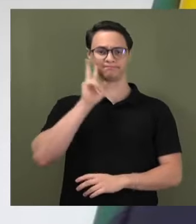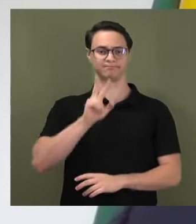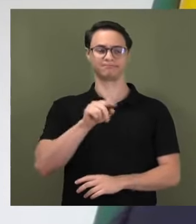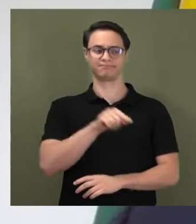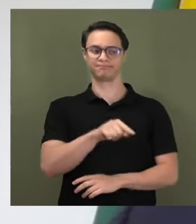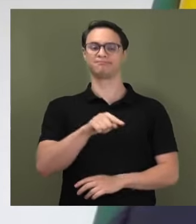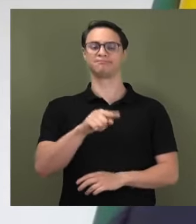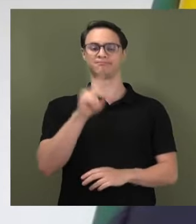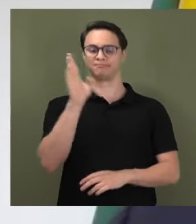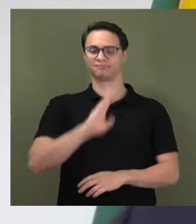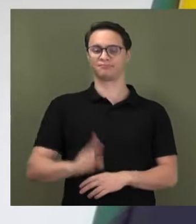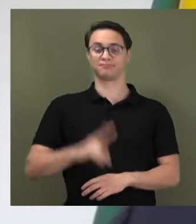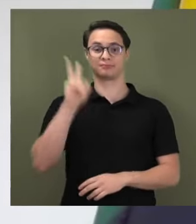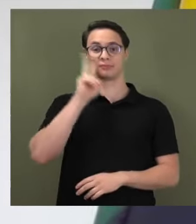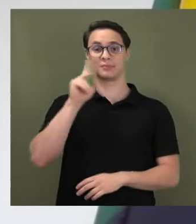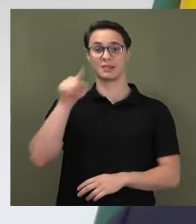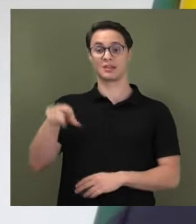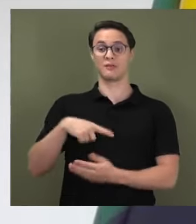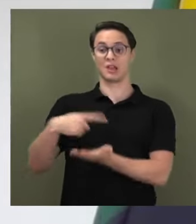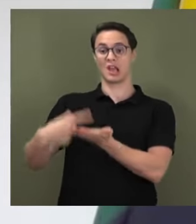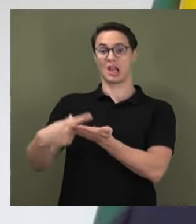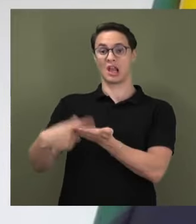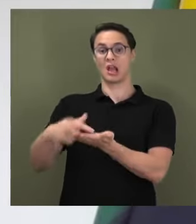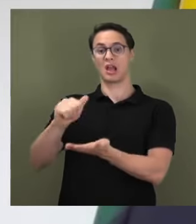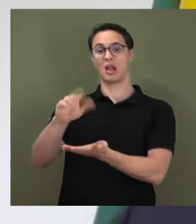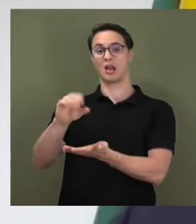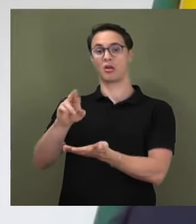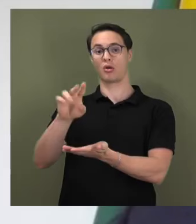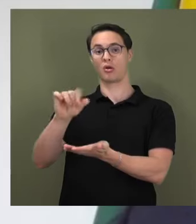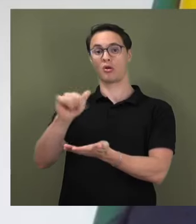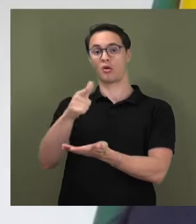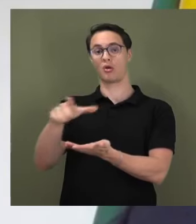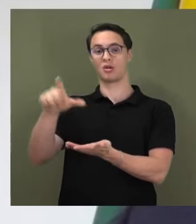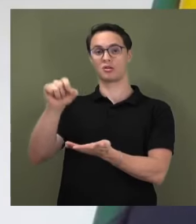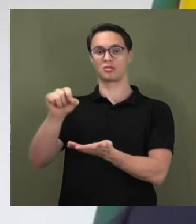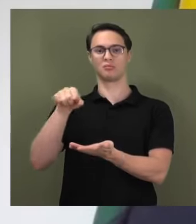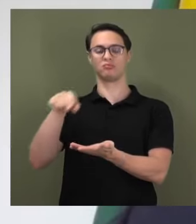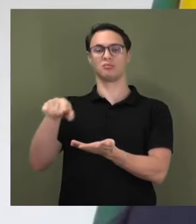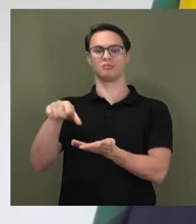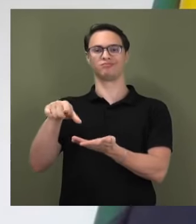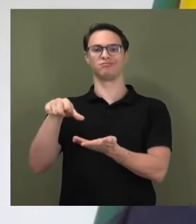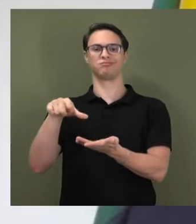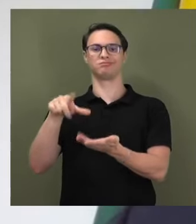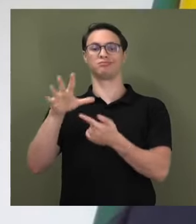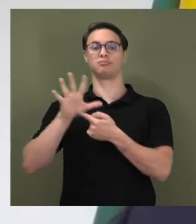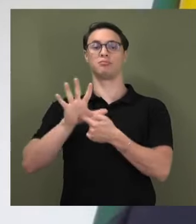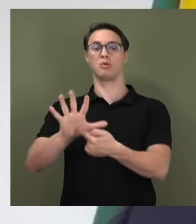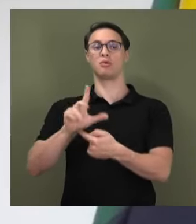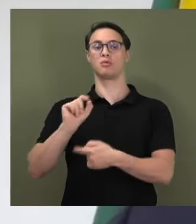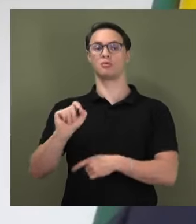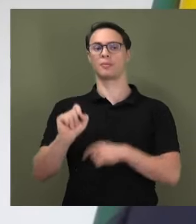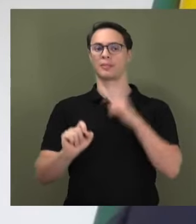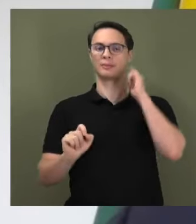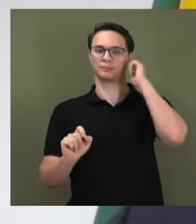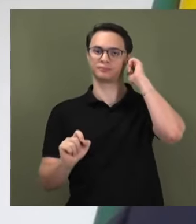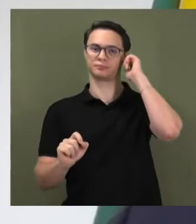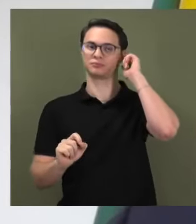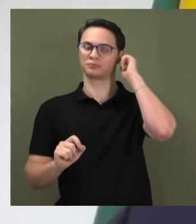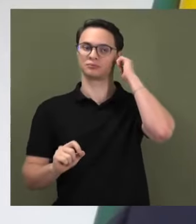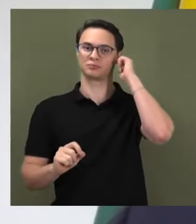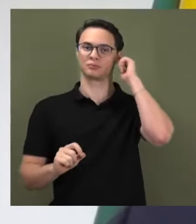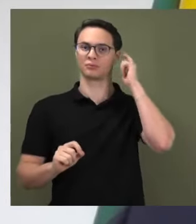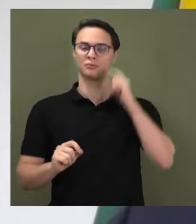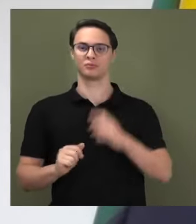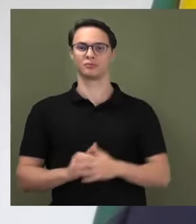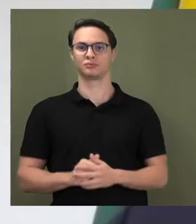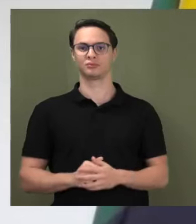brasileiros, num acordão vergonhoso, que demonstra aí realmente que não